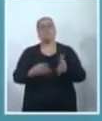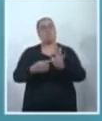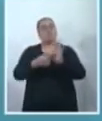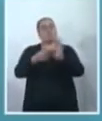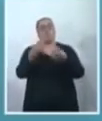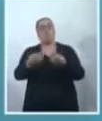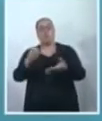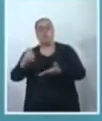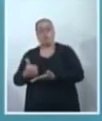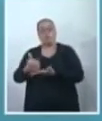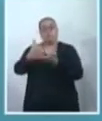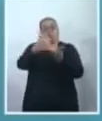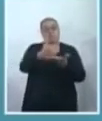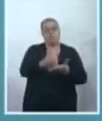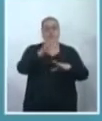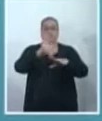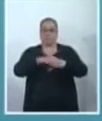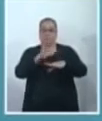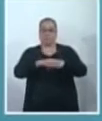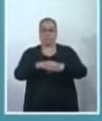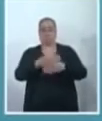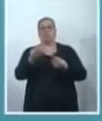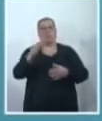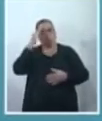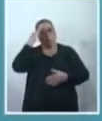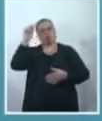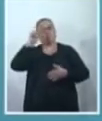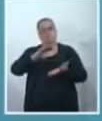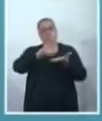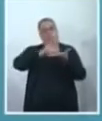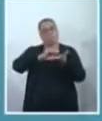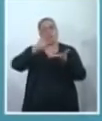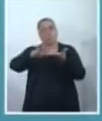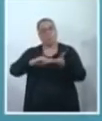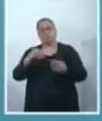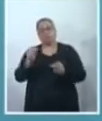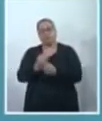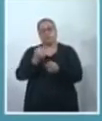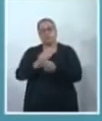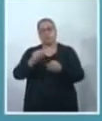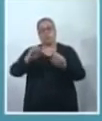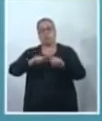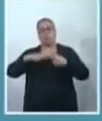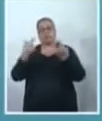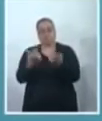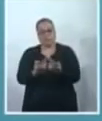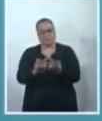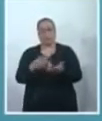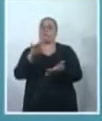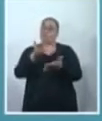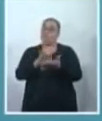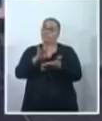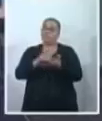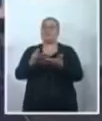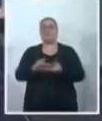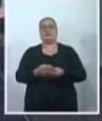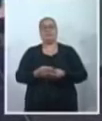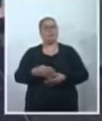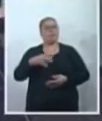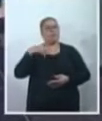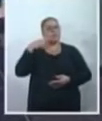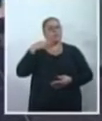nosso mandato atua, o tem sido pauta prioritária também da nossa construção legislativa. Verdade. Vereadora Dandara,